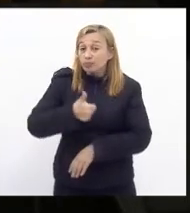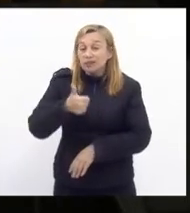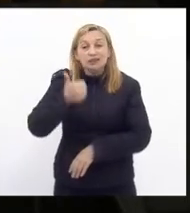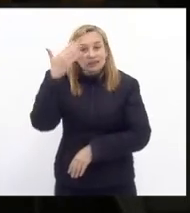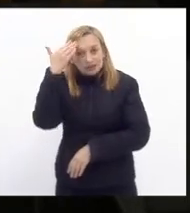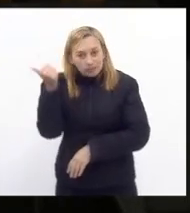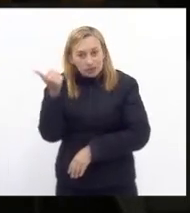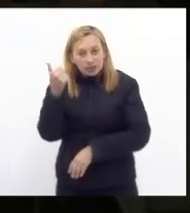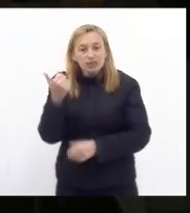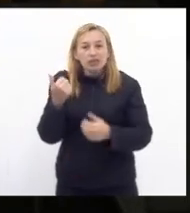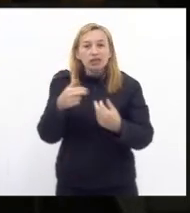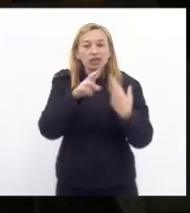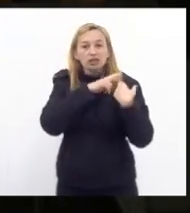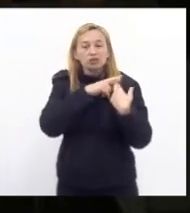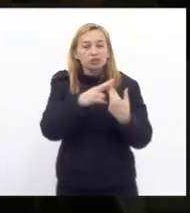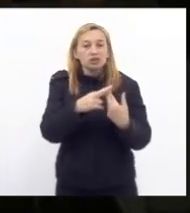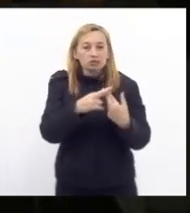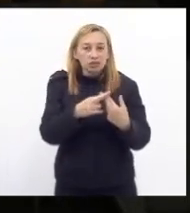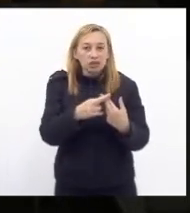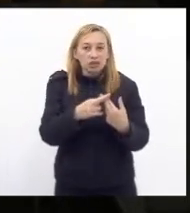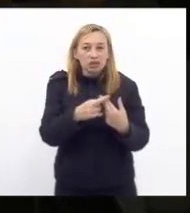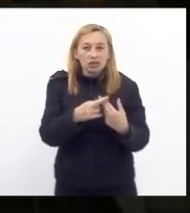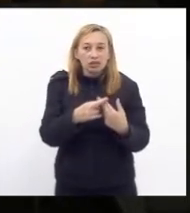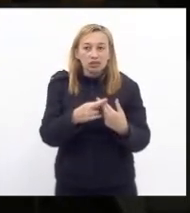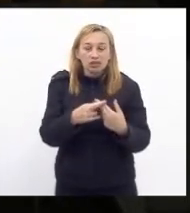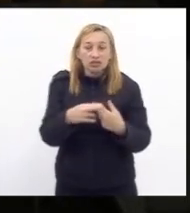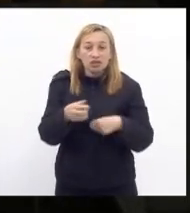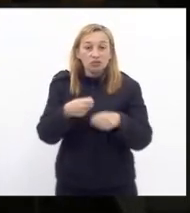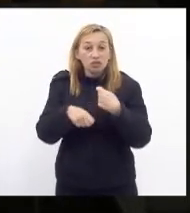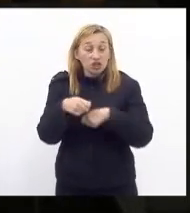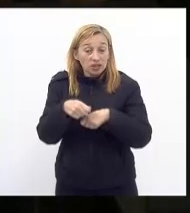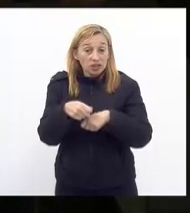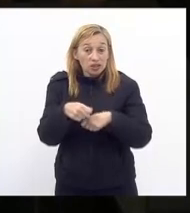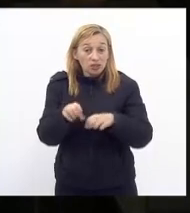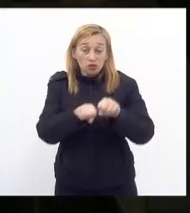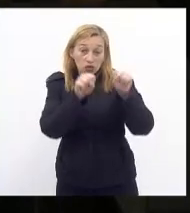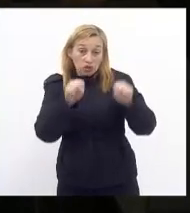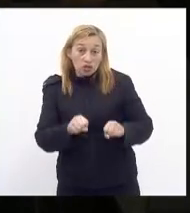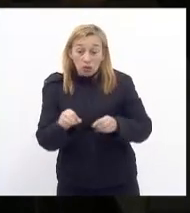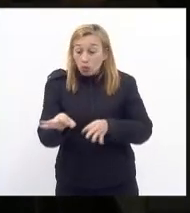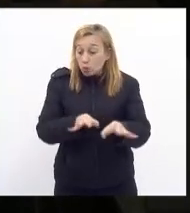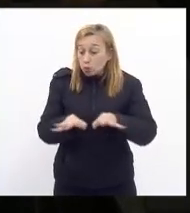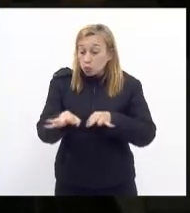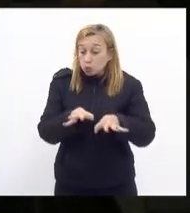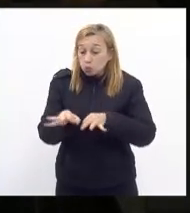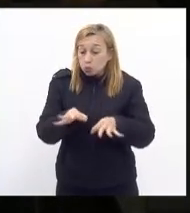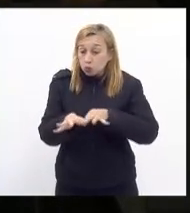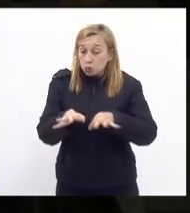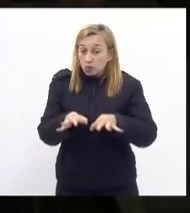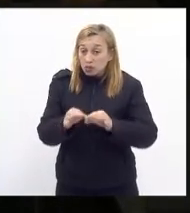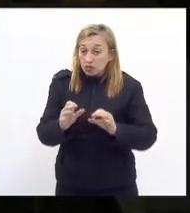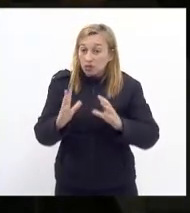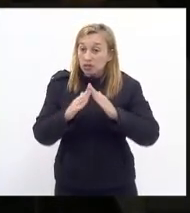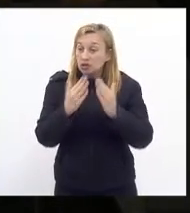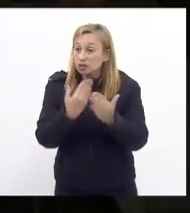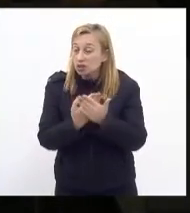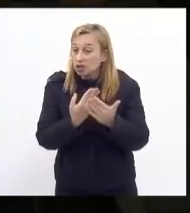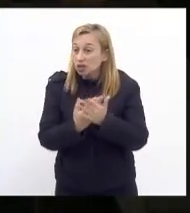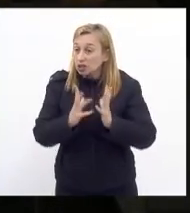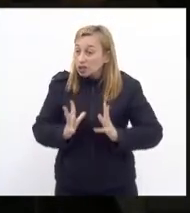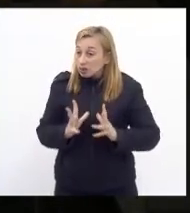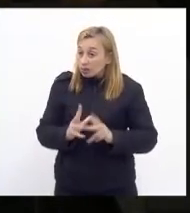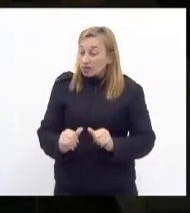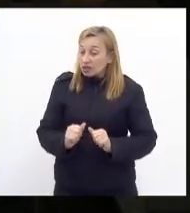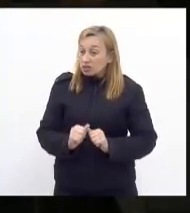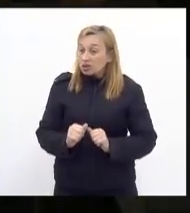saber que tem responsabilidades gerenciais na ponta do sistema com o planejamento e organização das escolas que atendem a centenas às vezes